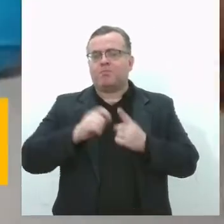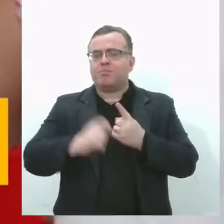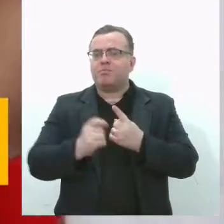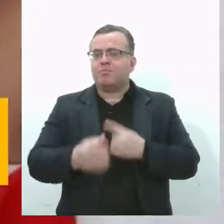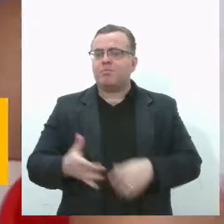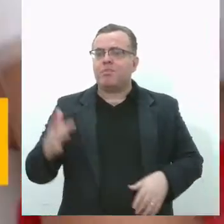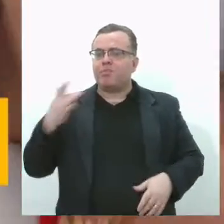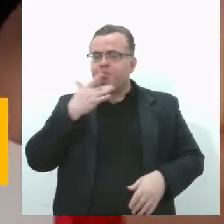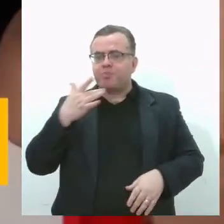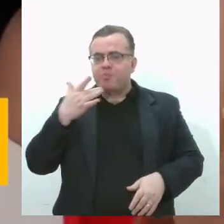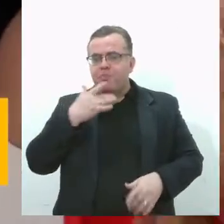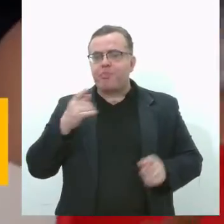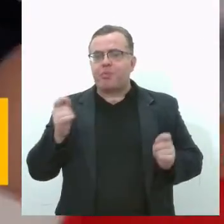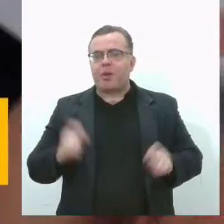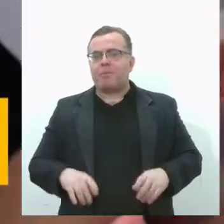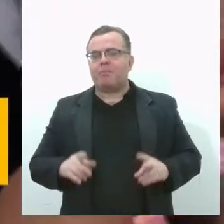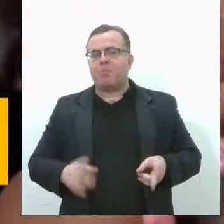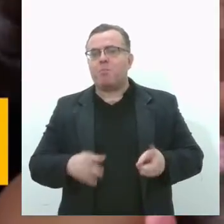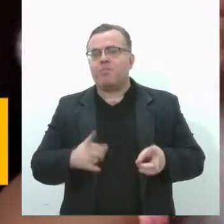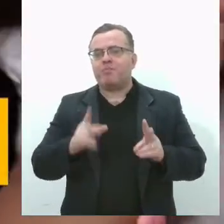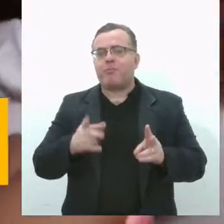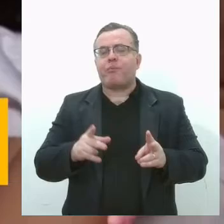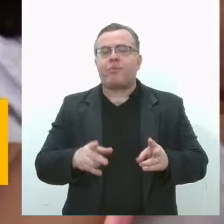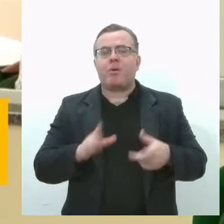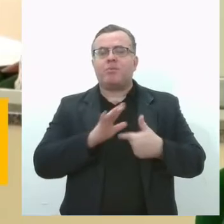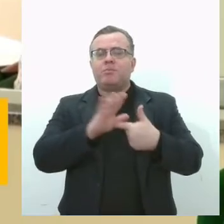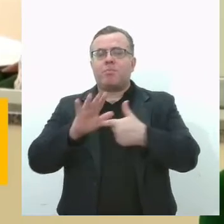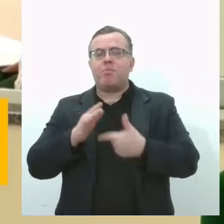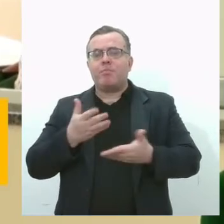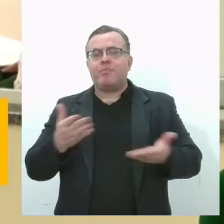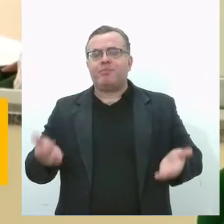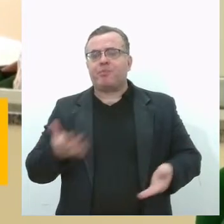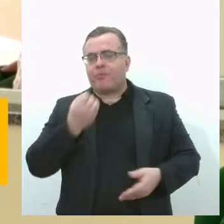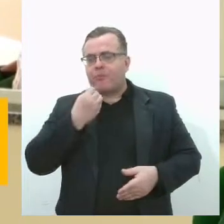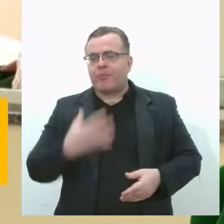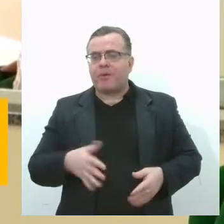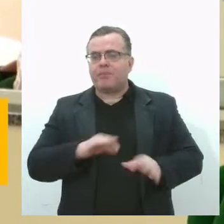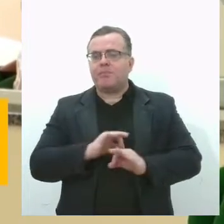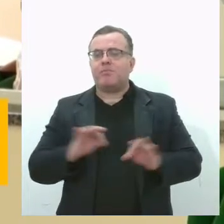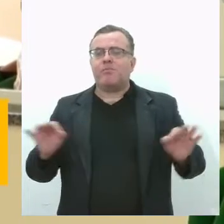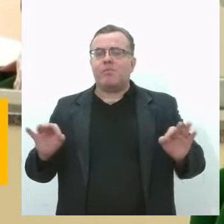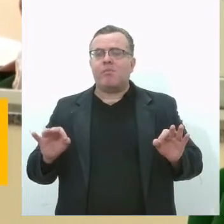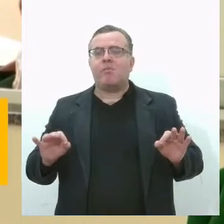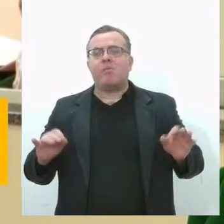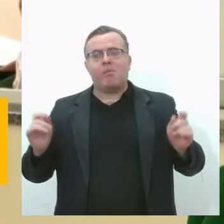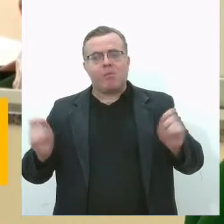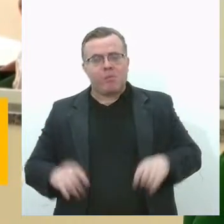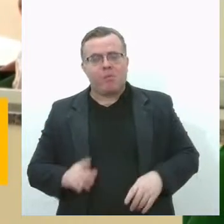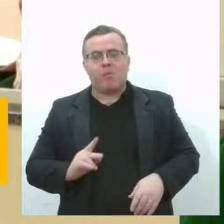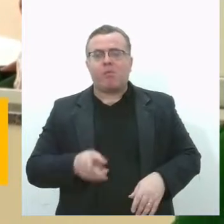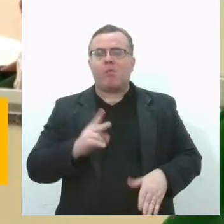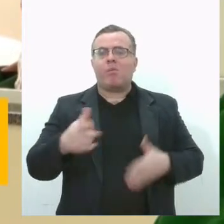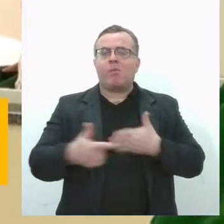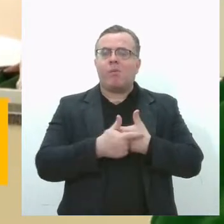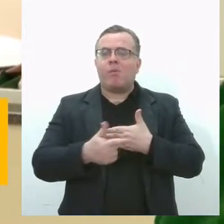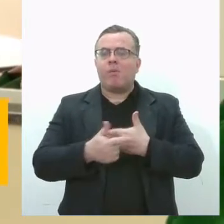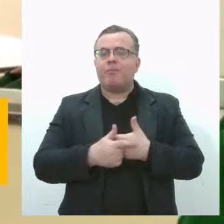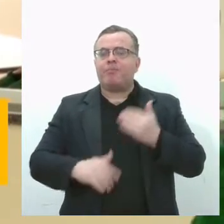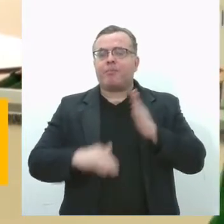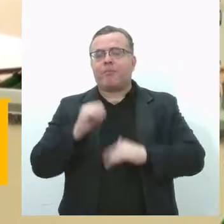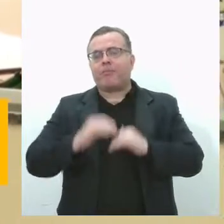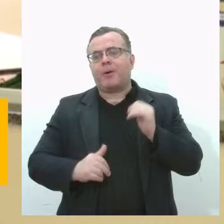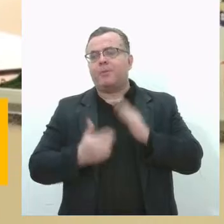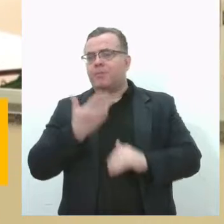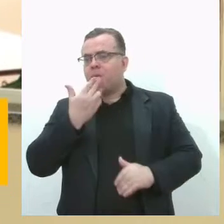sabor, a forma de apresentação dos alimentos conta bastante. É onde entra também o papel do nutricionista, não só de orientar com